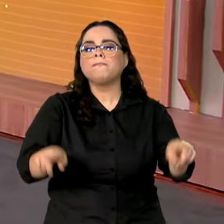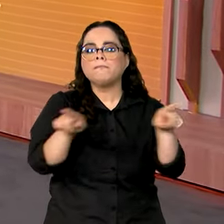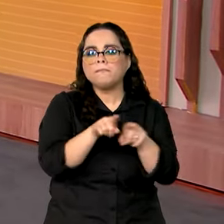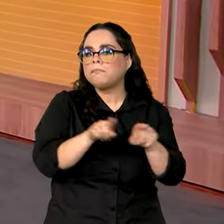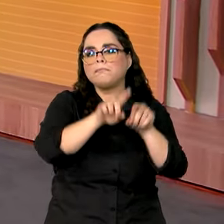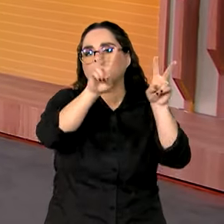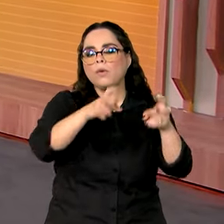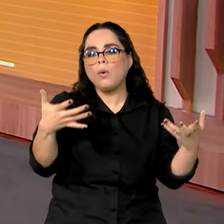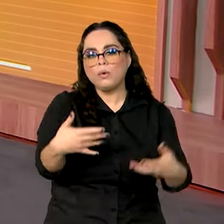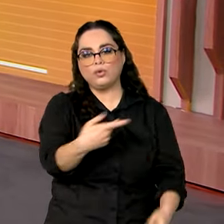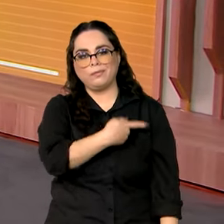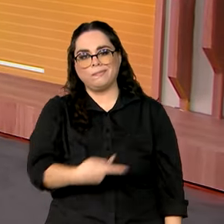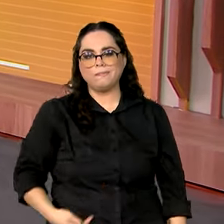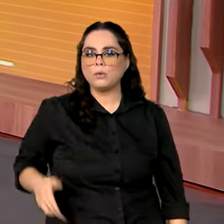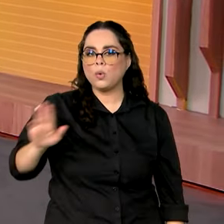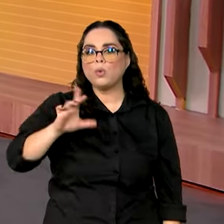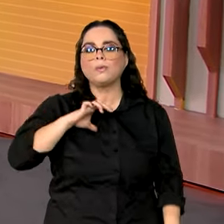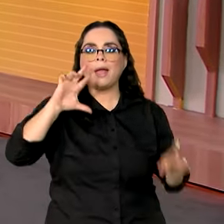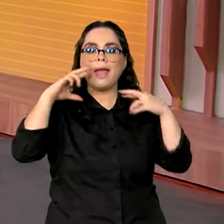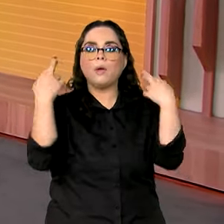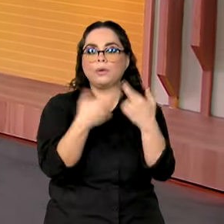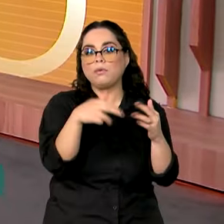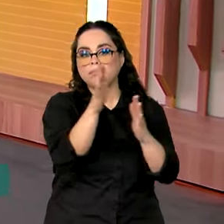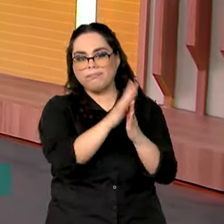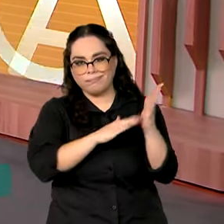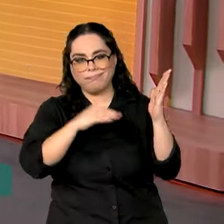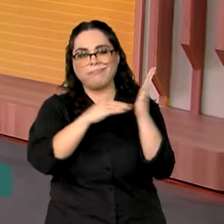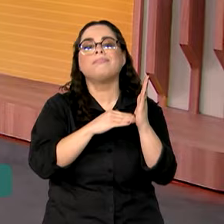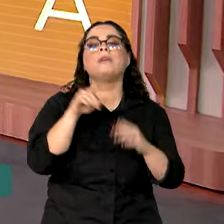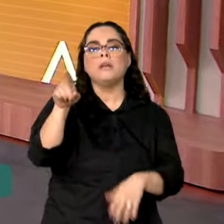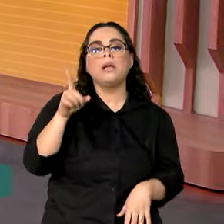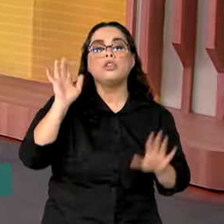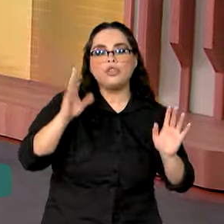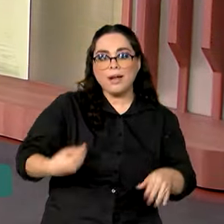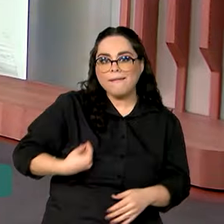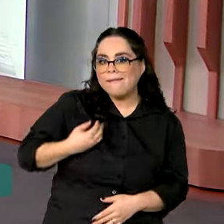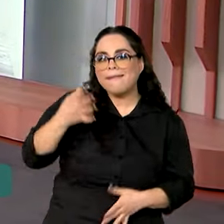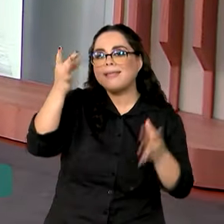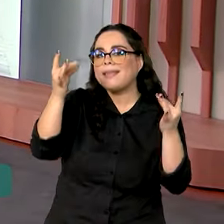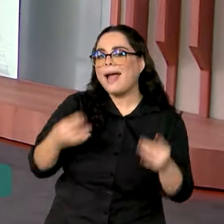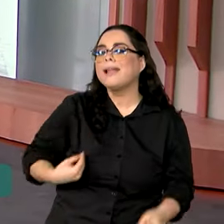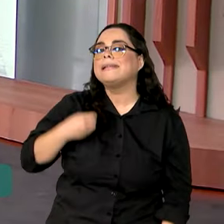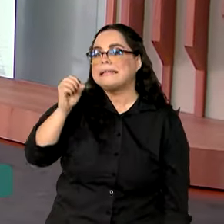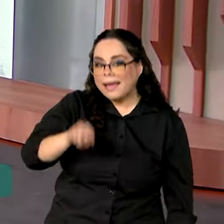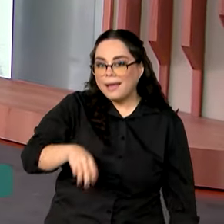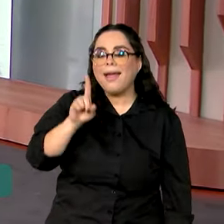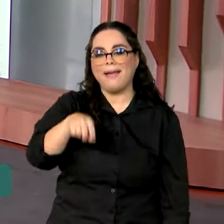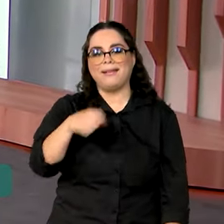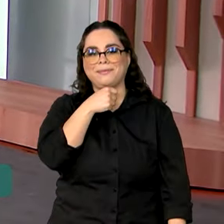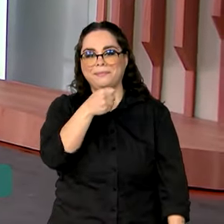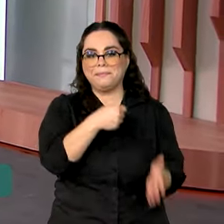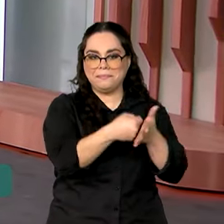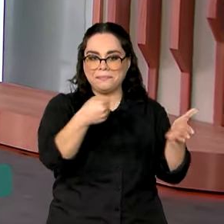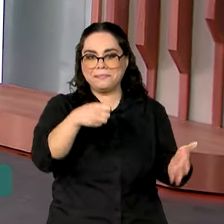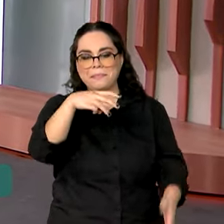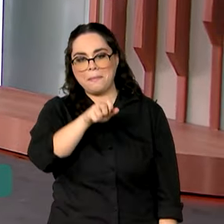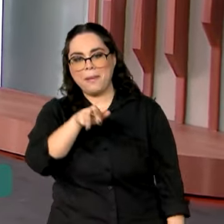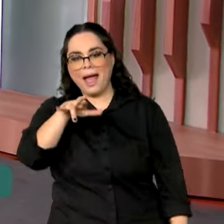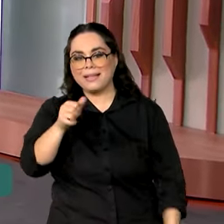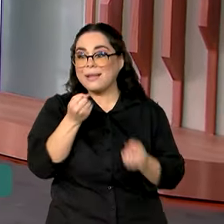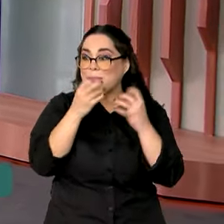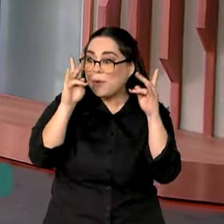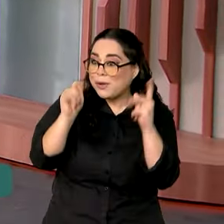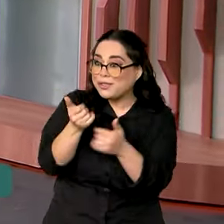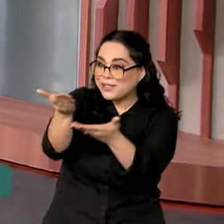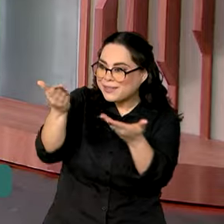tem reuniões no Palácio do Planalto. Quem já está por lá conta para a gente os detalhes. É a repórter Márcia Fernandes. Bom dia, Marcinha.